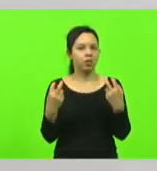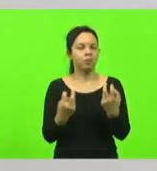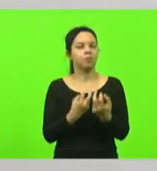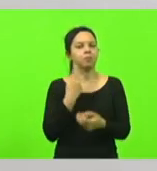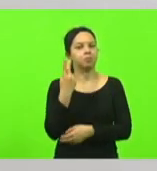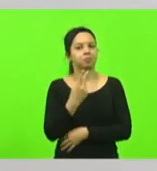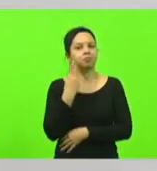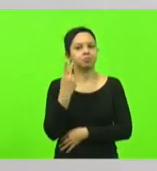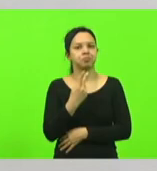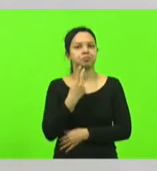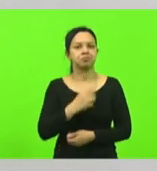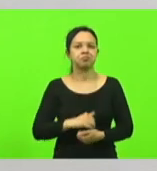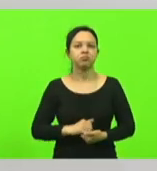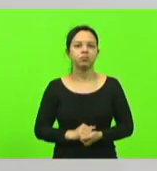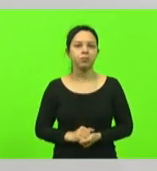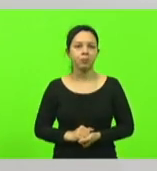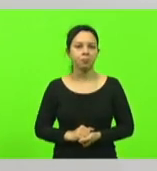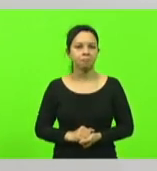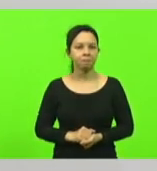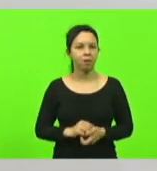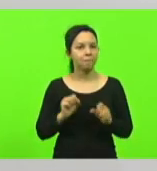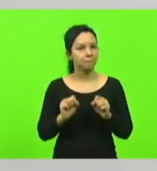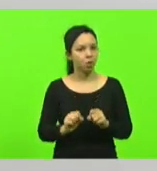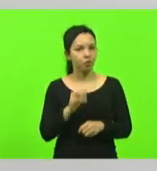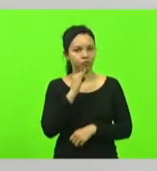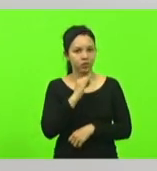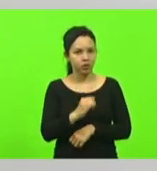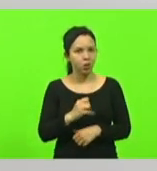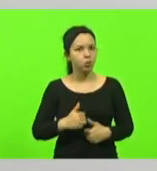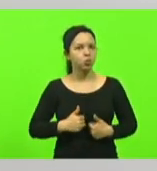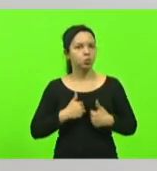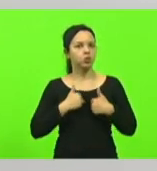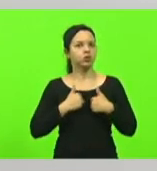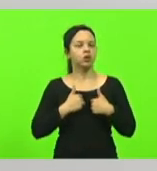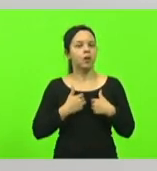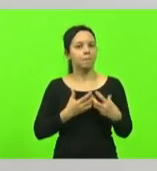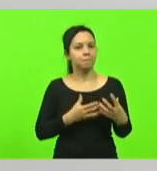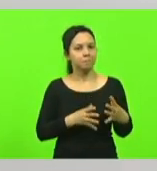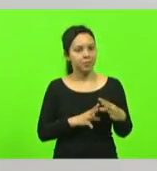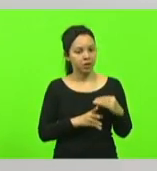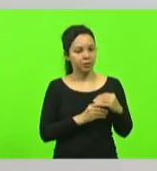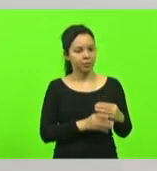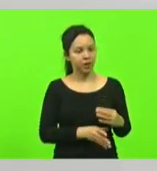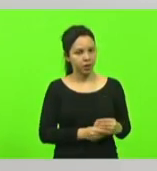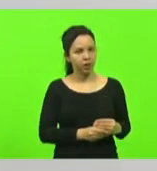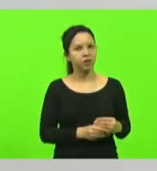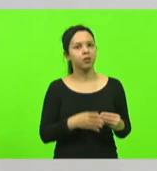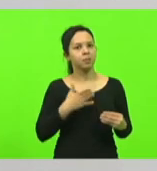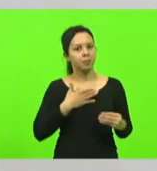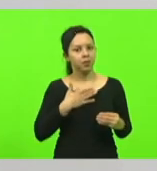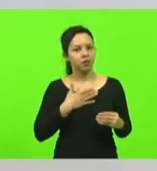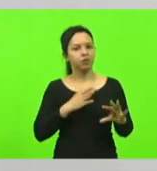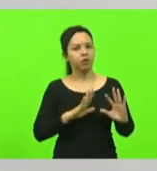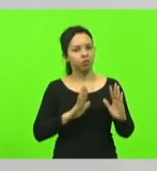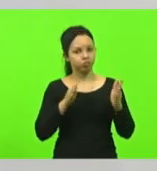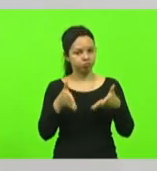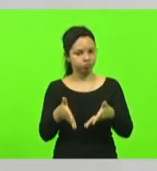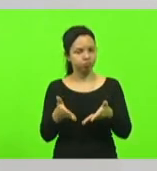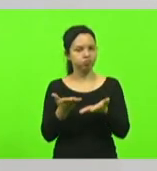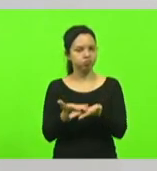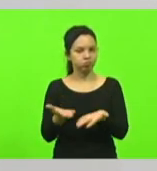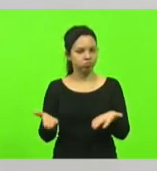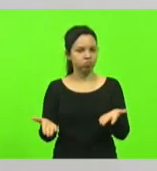posso dizer com muito orgulho que grande parte das minhas emendas foram destinadas para este fim. O que é